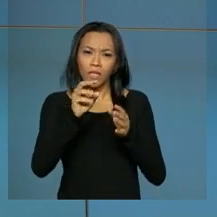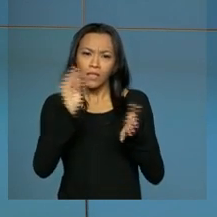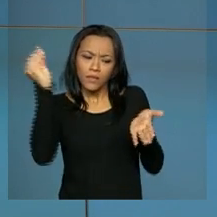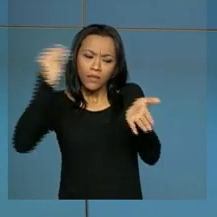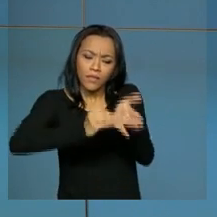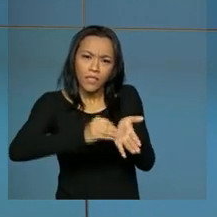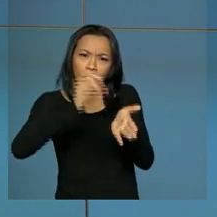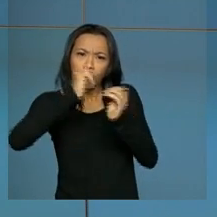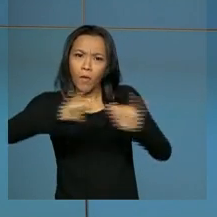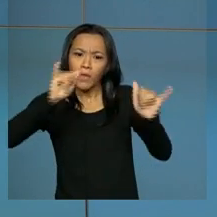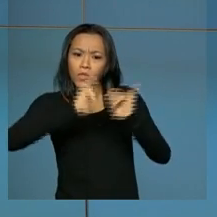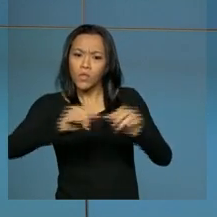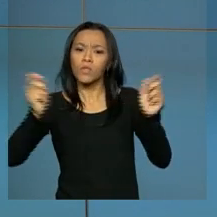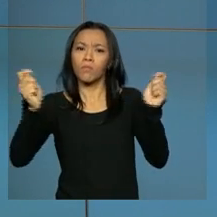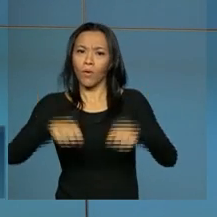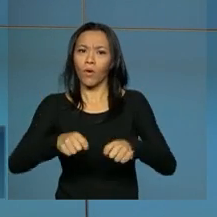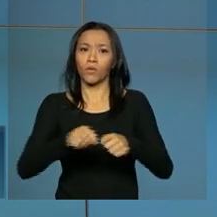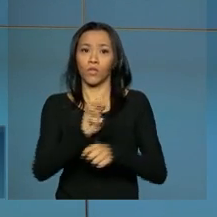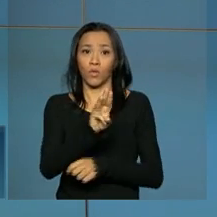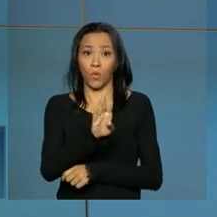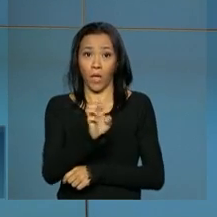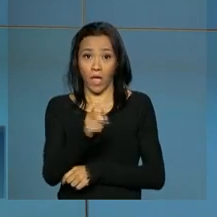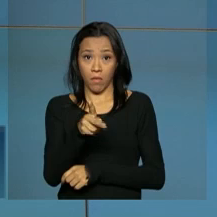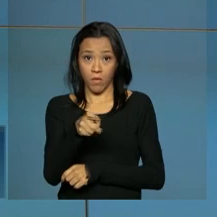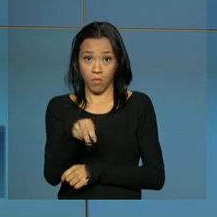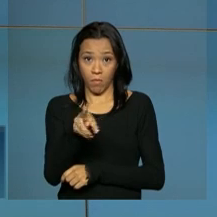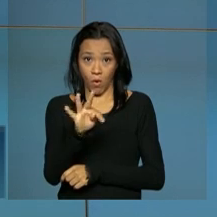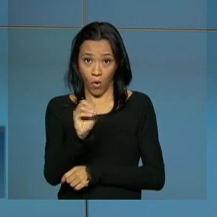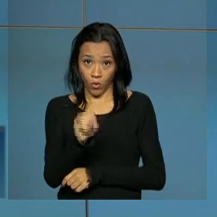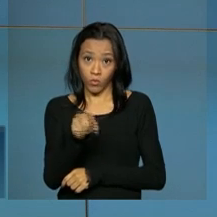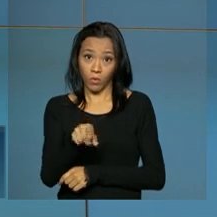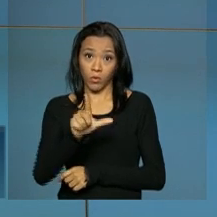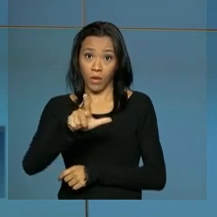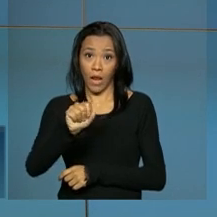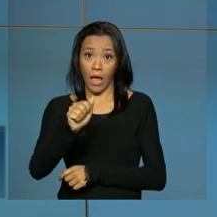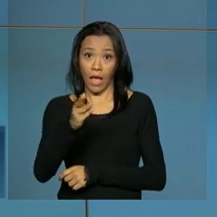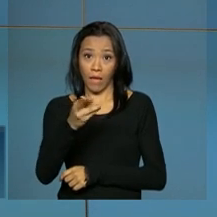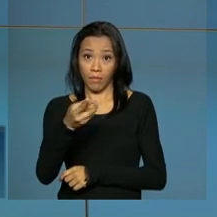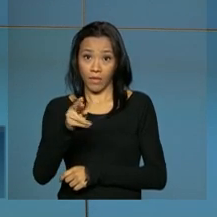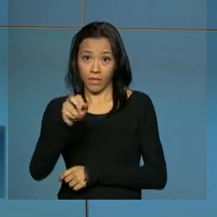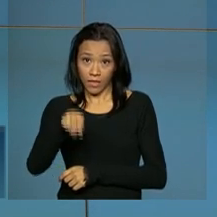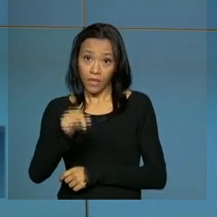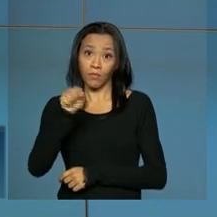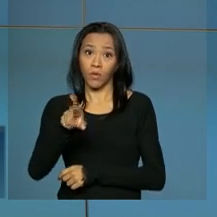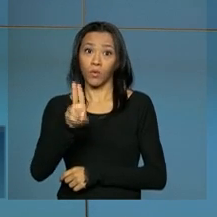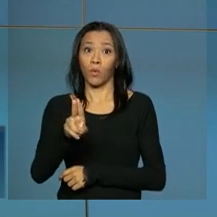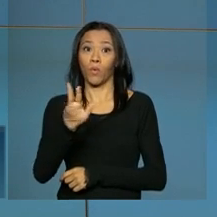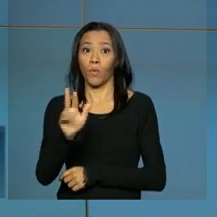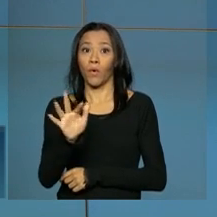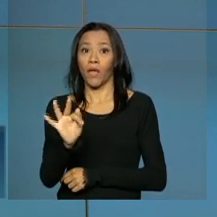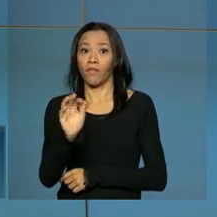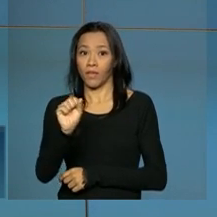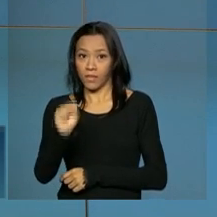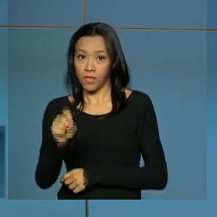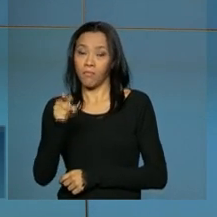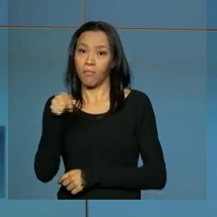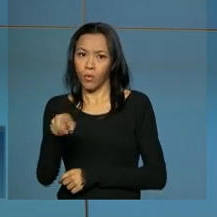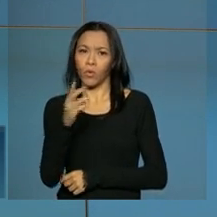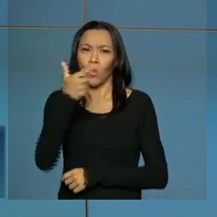essas informações, webportos.labtrans.ufsc.br Mais uma vez,